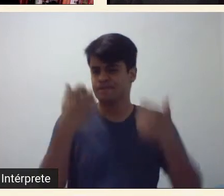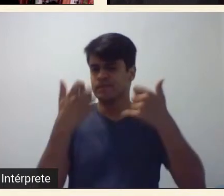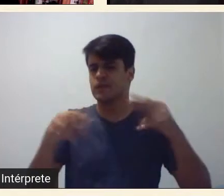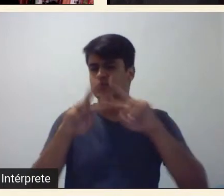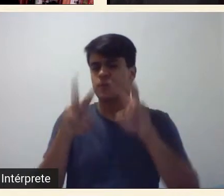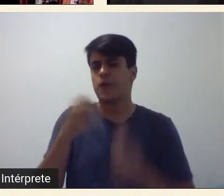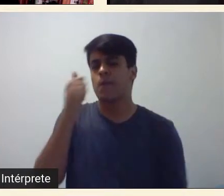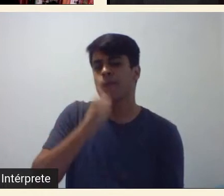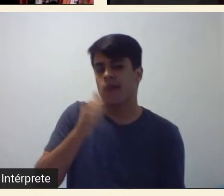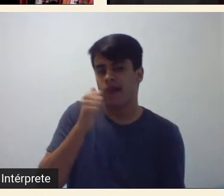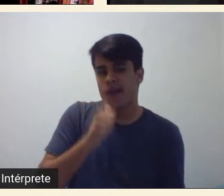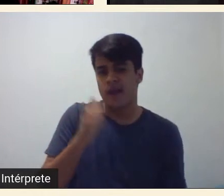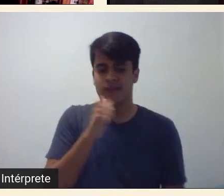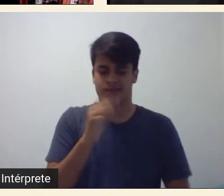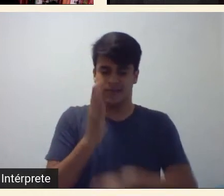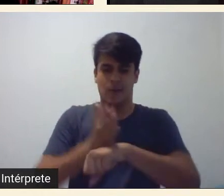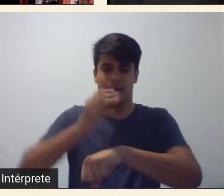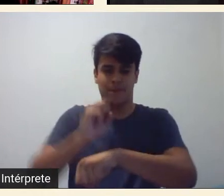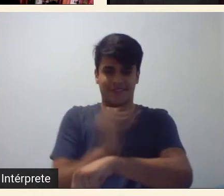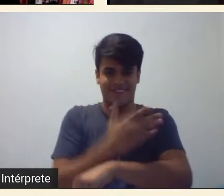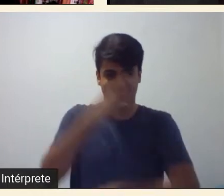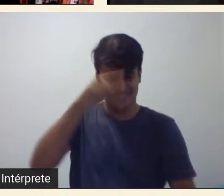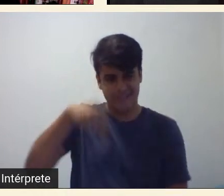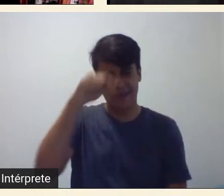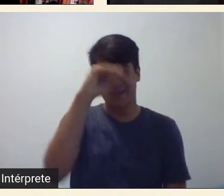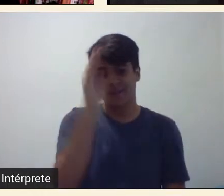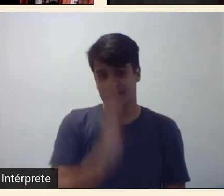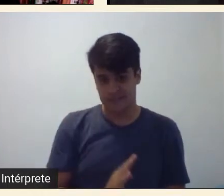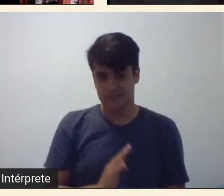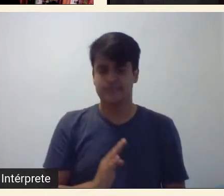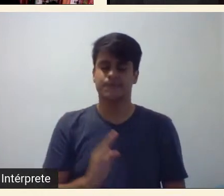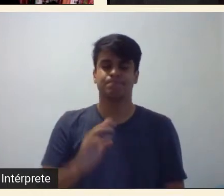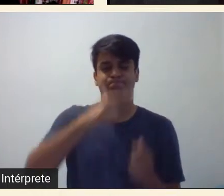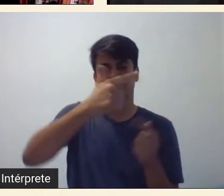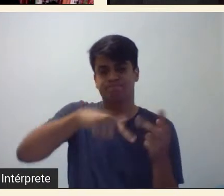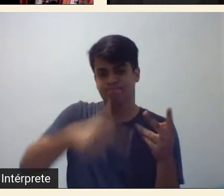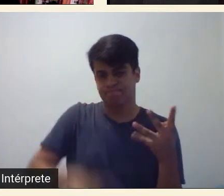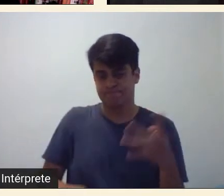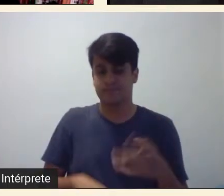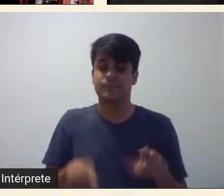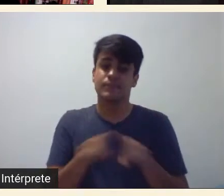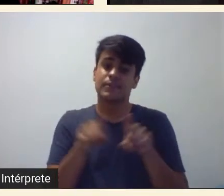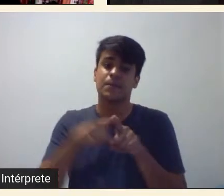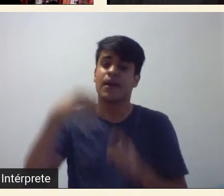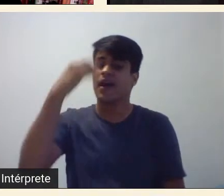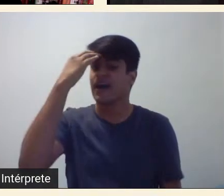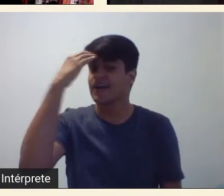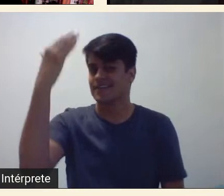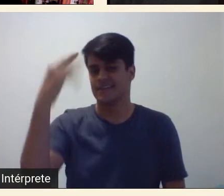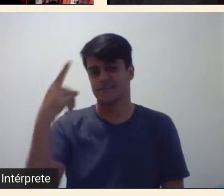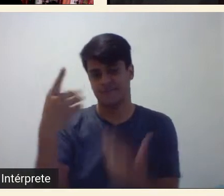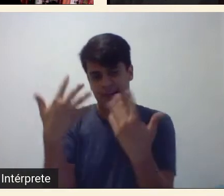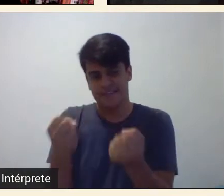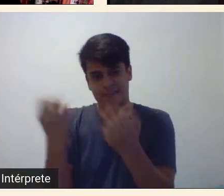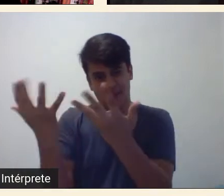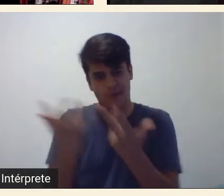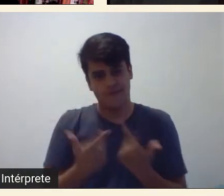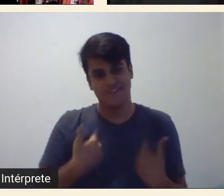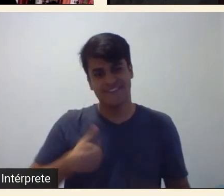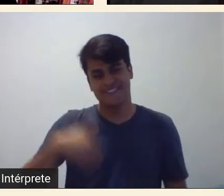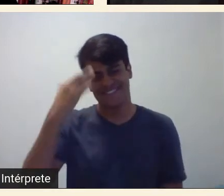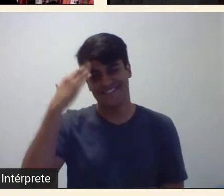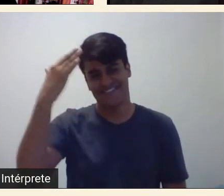gêneros, e eu aproveito para agradecer, né, o aceite do nosso convite, professora, muito obrigada.